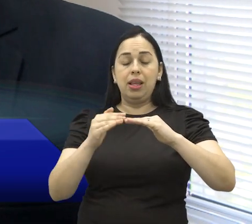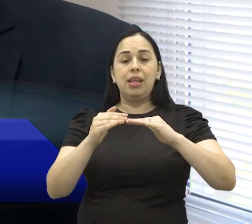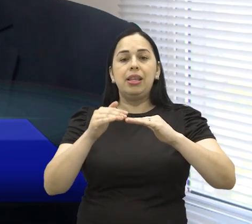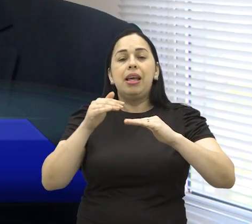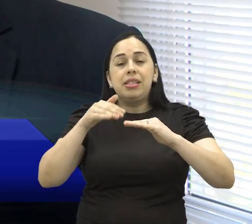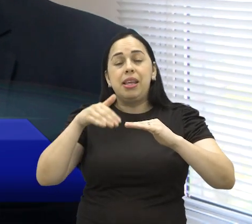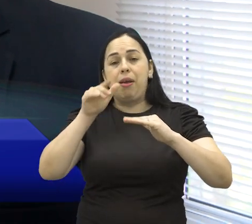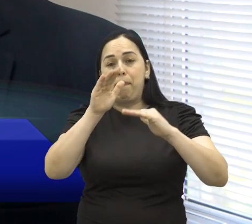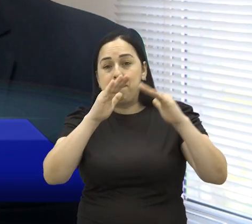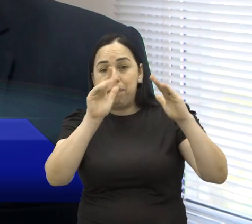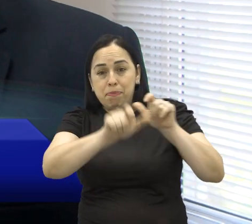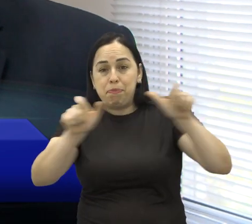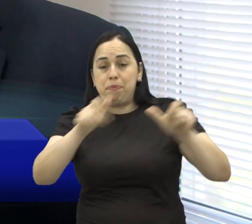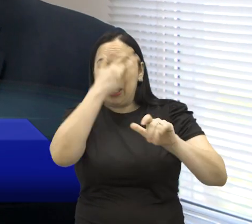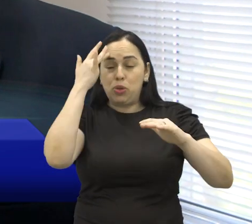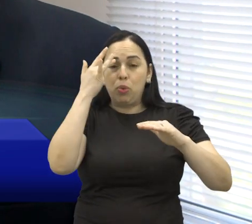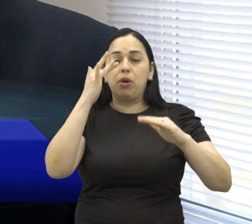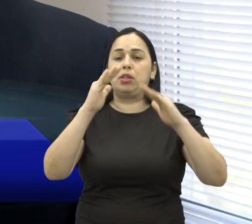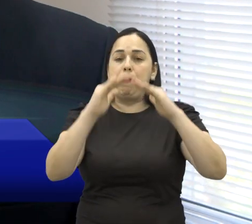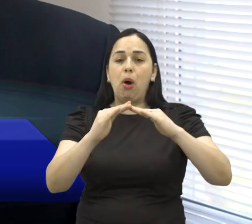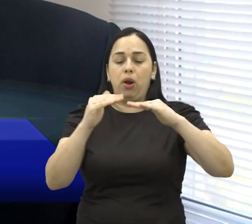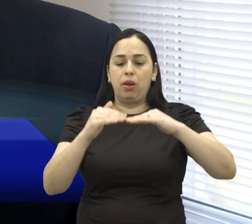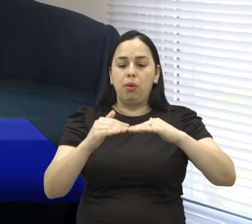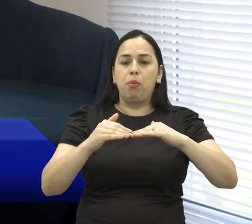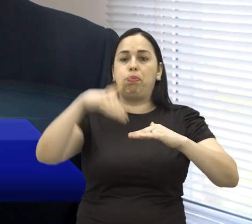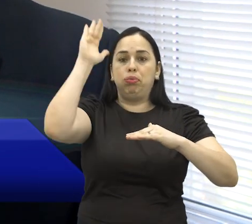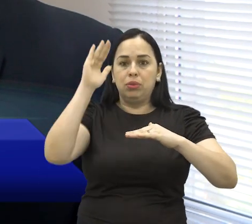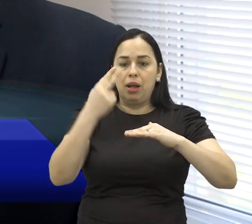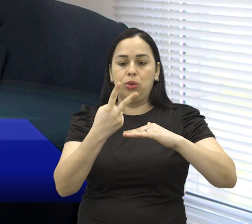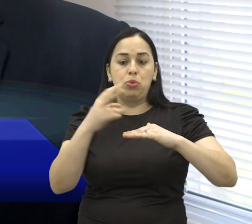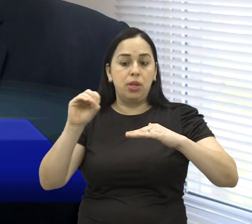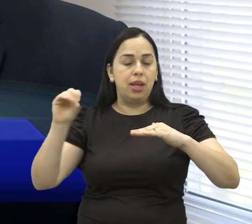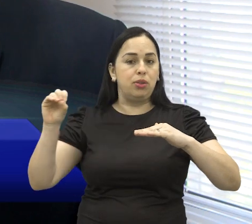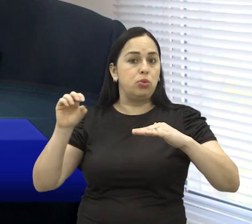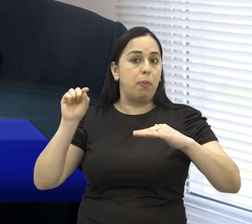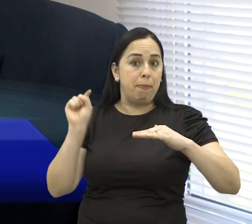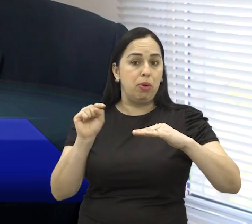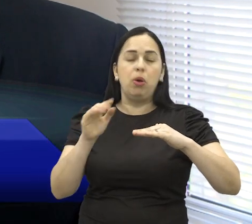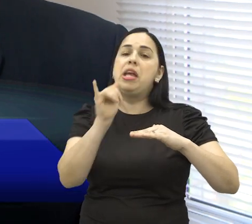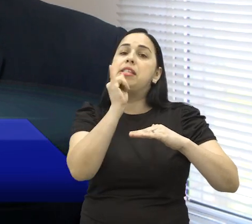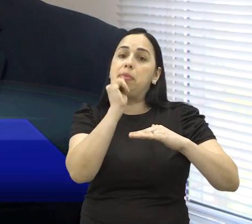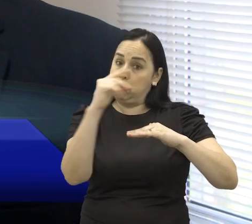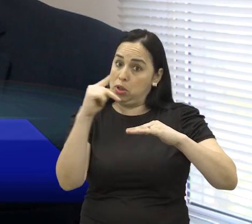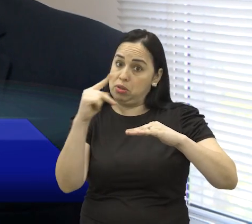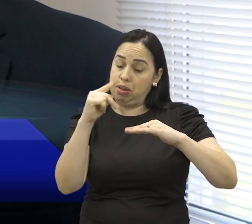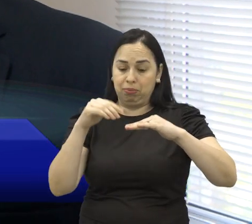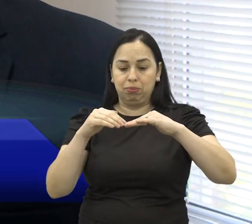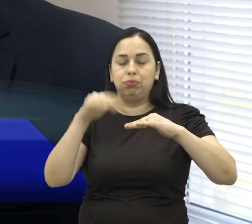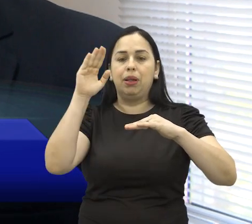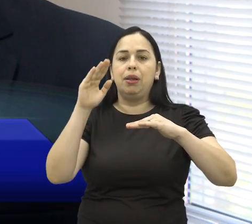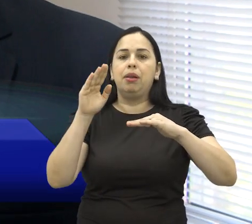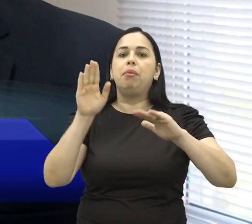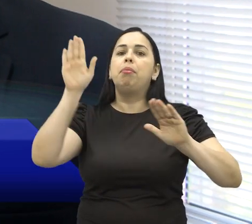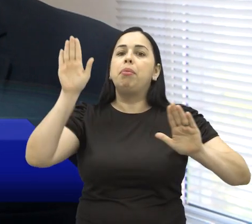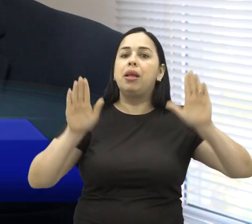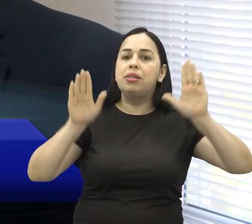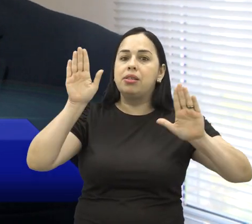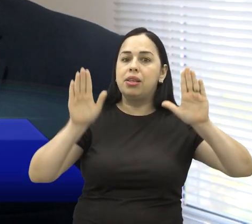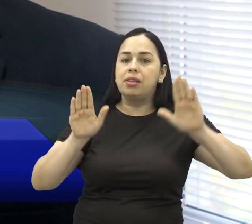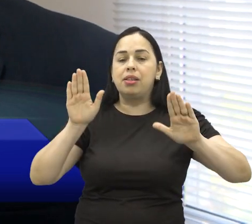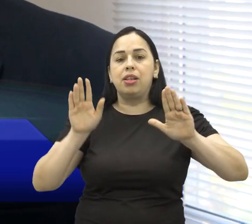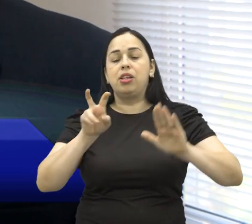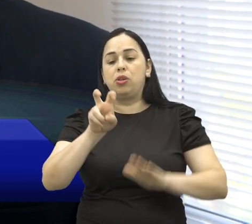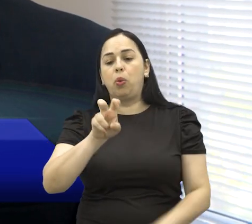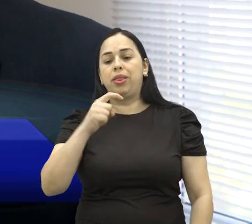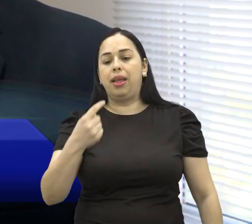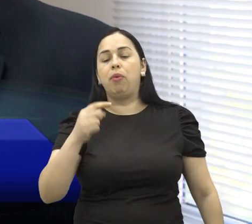E nas cidades que têm mais de 200 mil habitantes, como São José dos Campos, por exemplo, os candidatos precisam obter